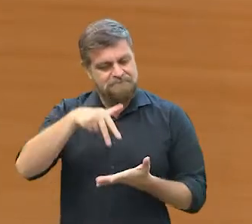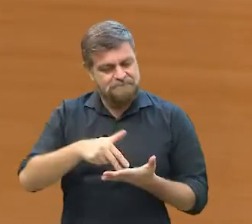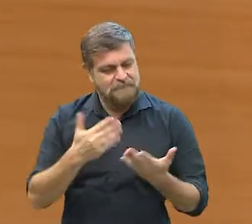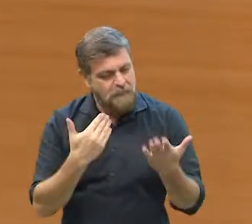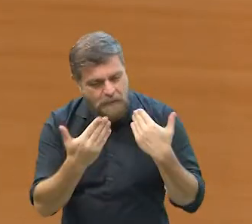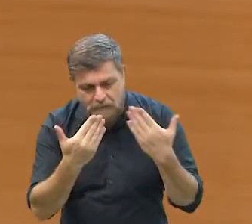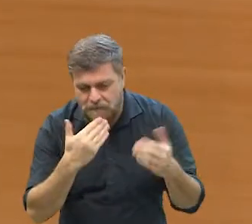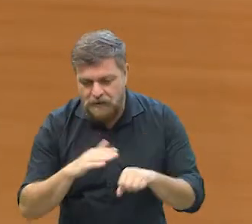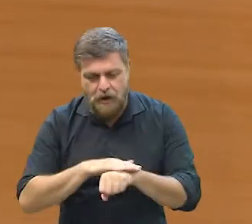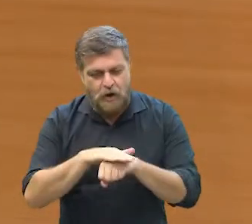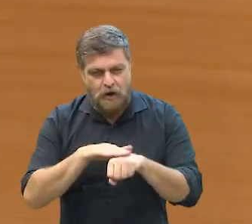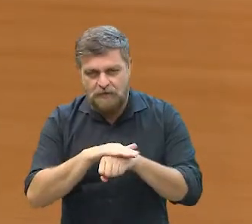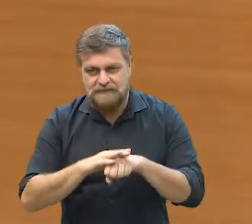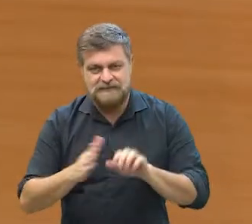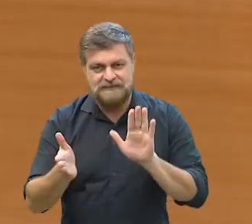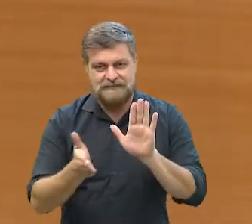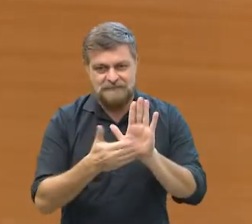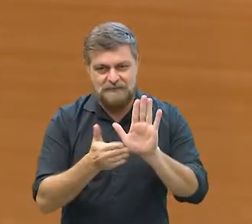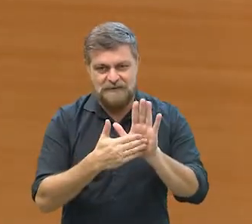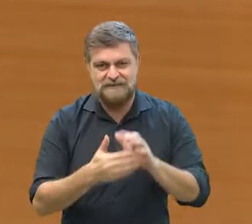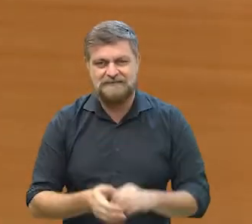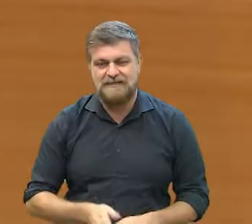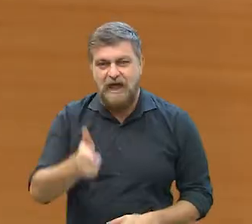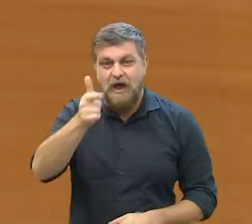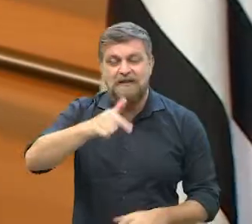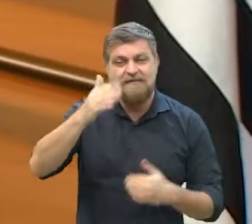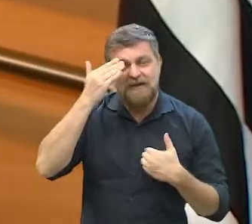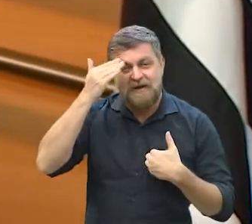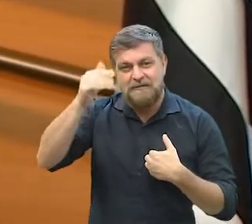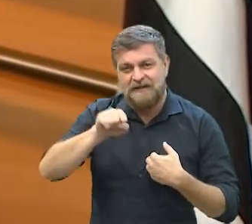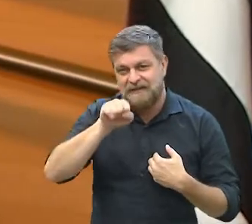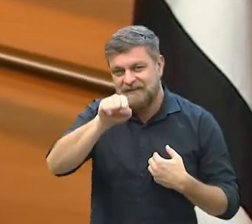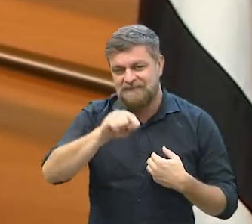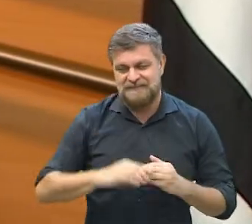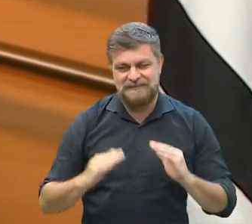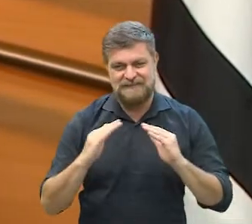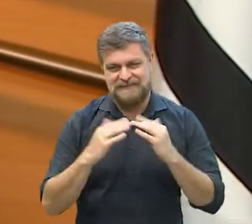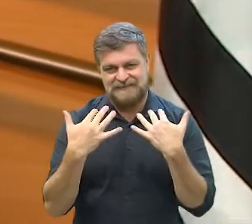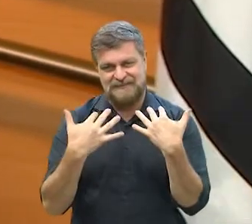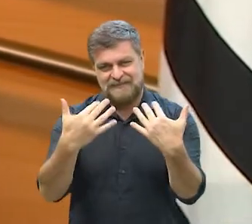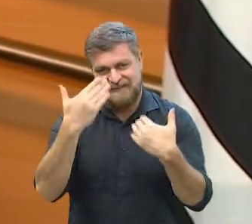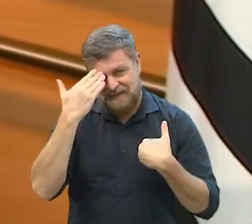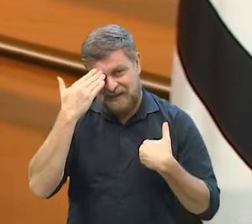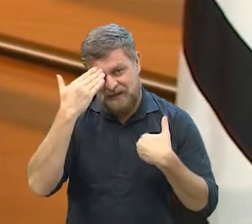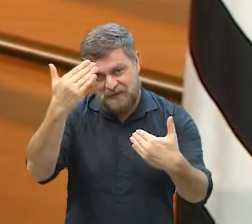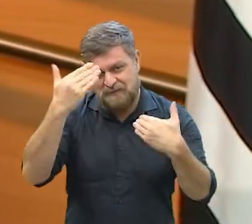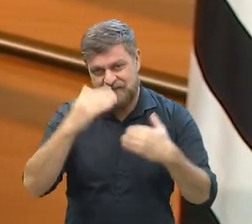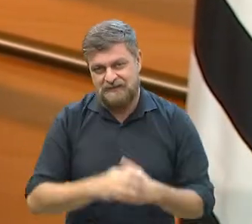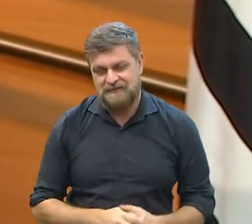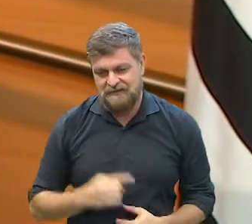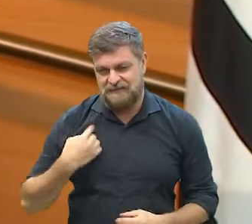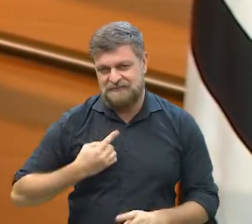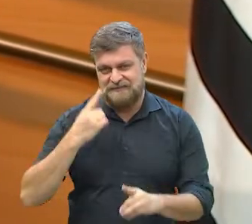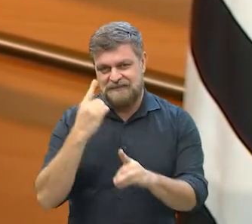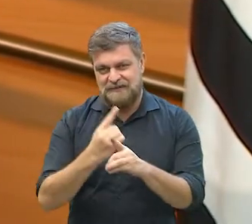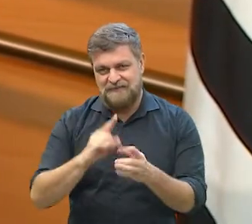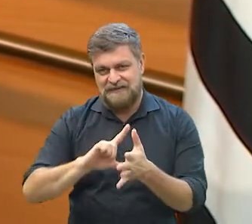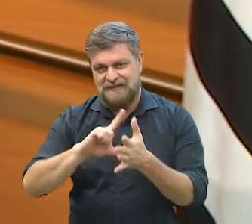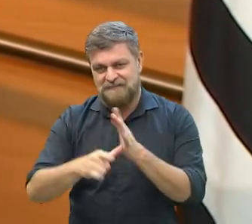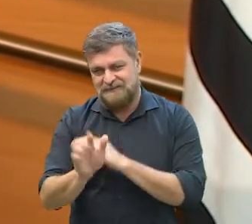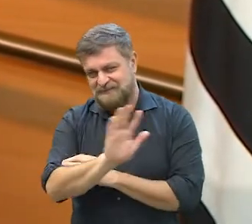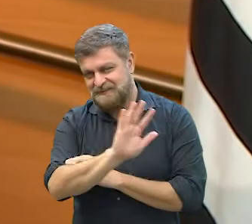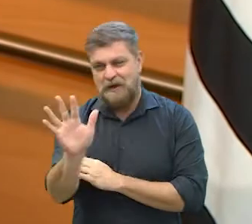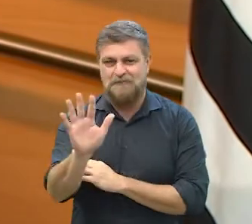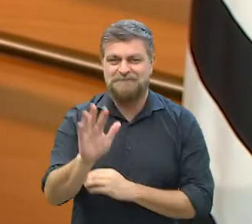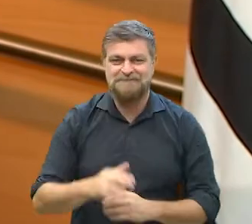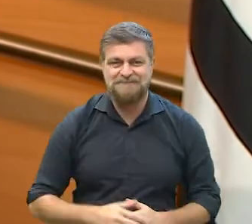e eu estou à disposição para a gente conversar sobre as nossas iniciativas. Então mais uma vez obrigada, a você de casa também, muito obrigada pela companhia audiência, a